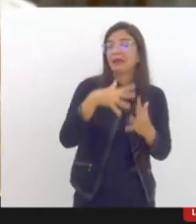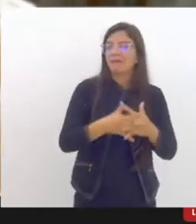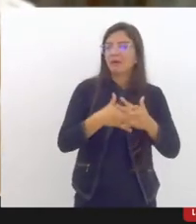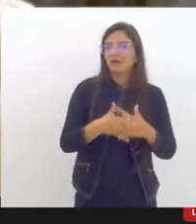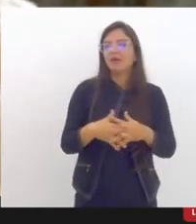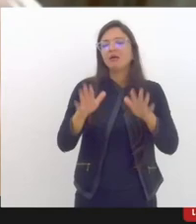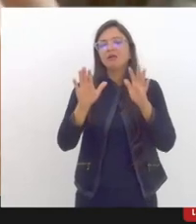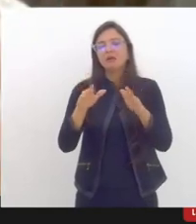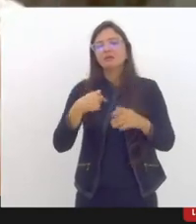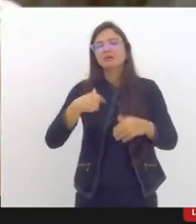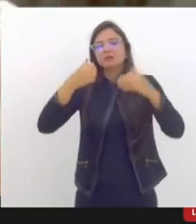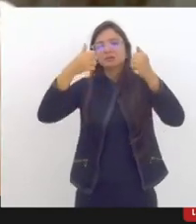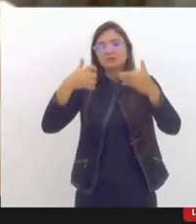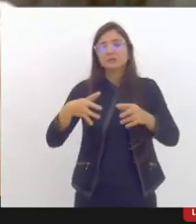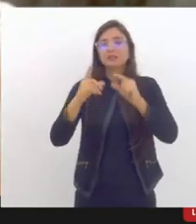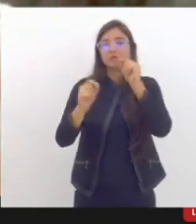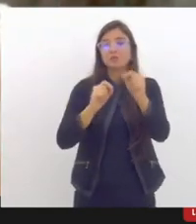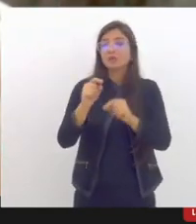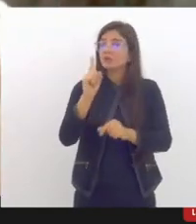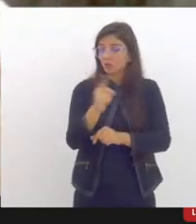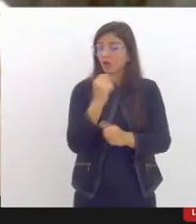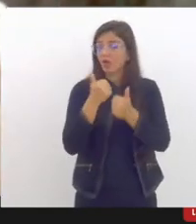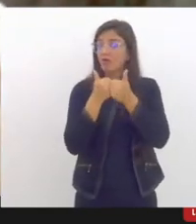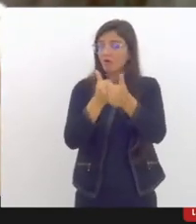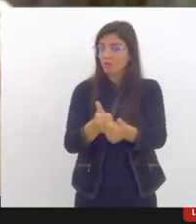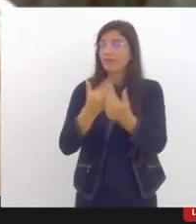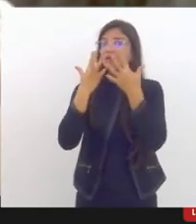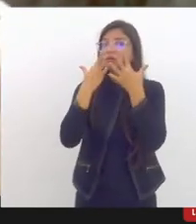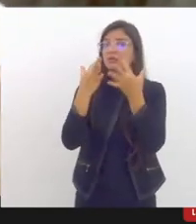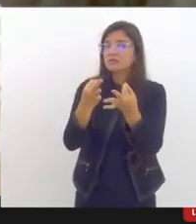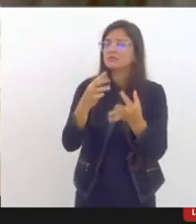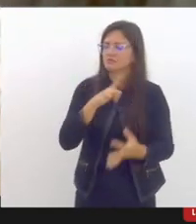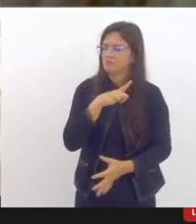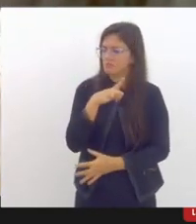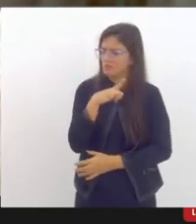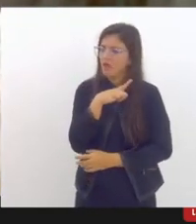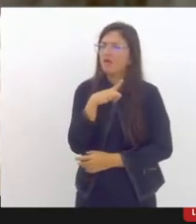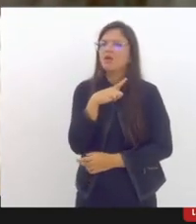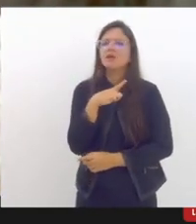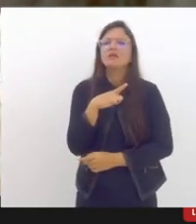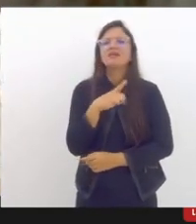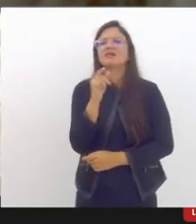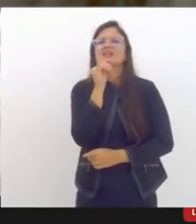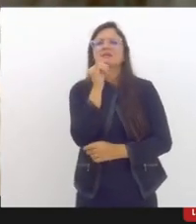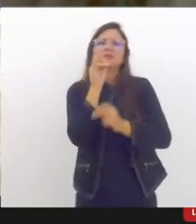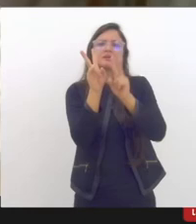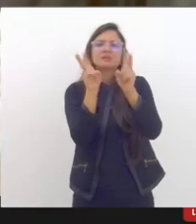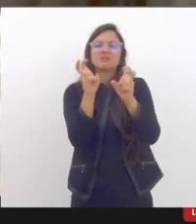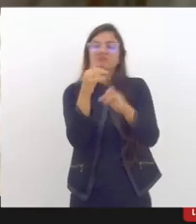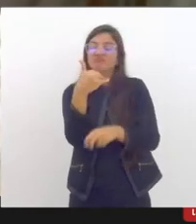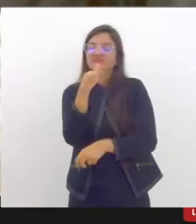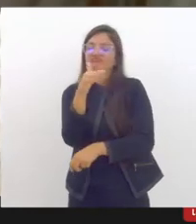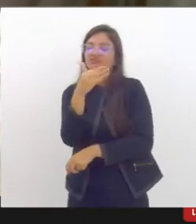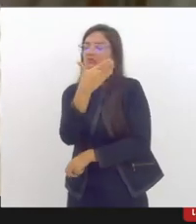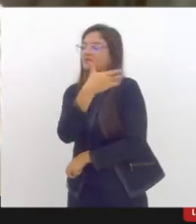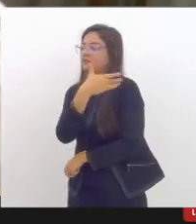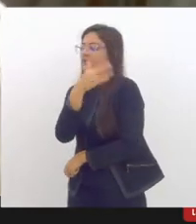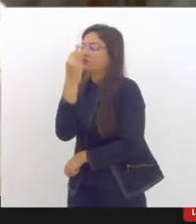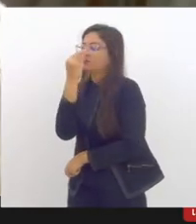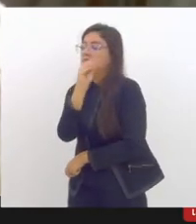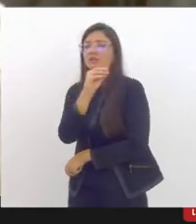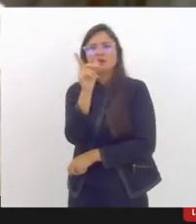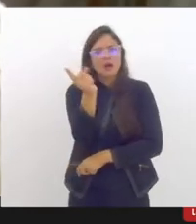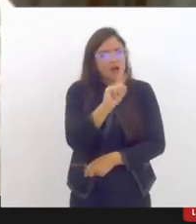que a gente acompanha esse assunto com muita atenção não é um assunto a ser desprezado acho que